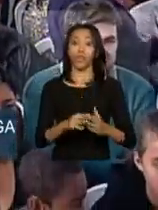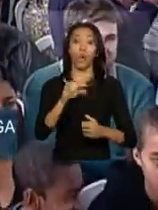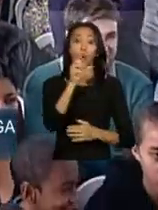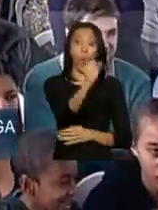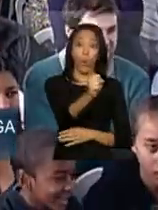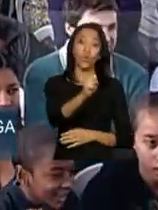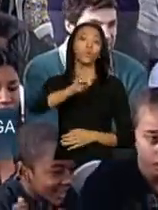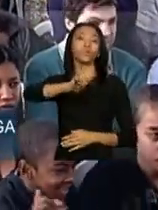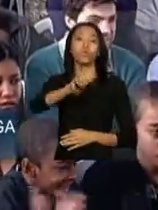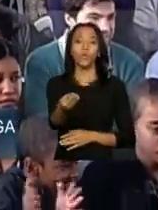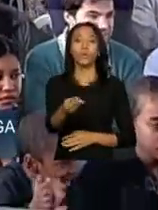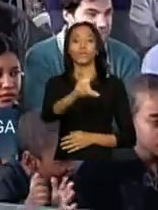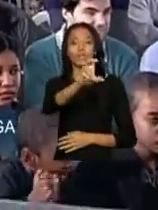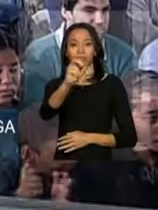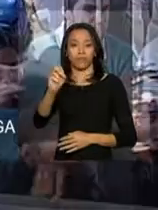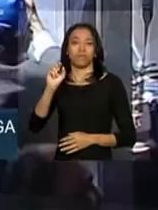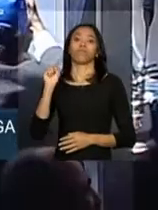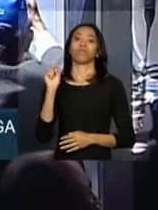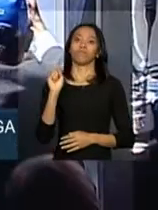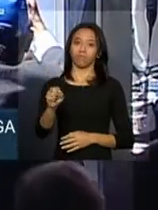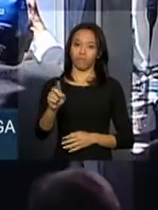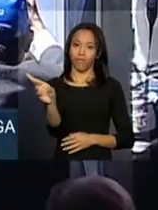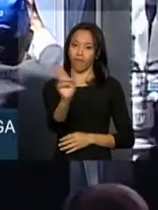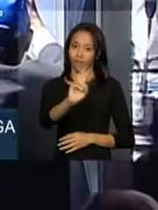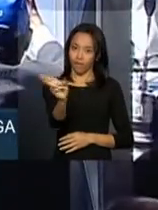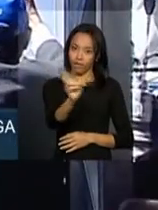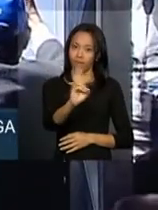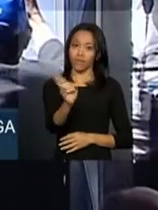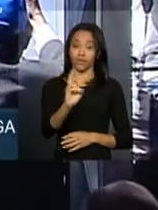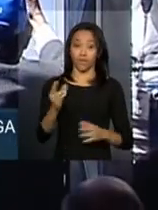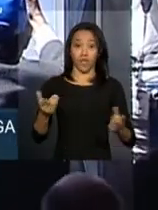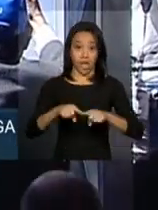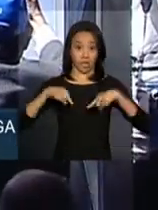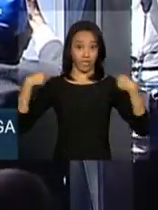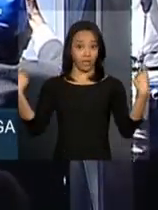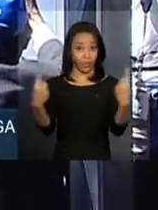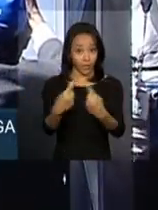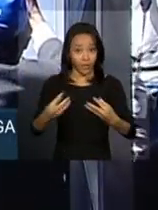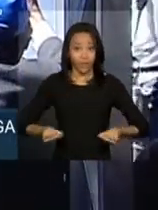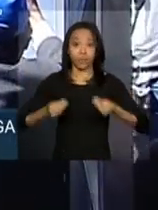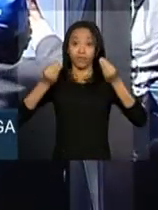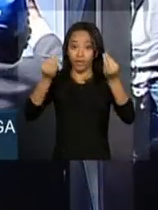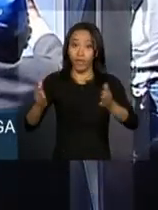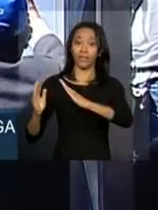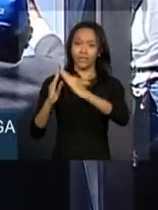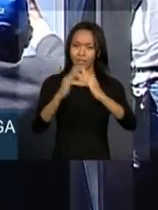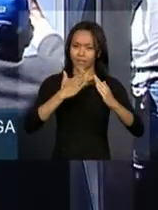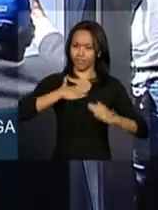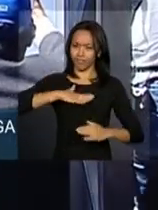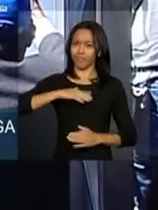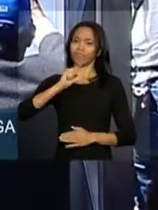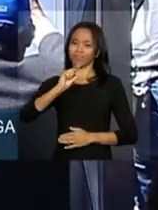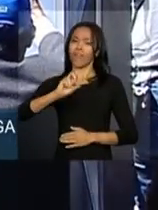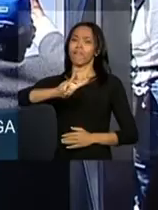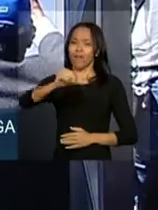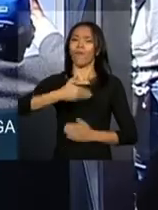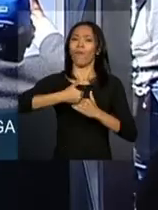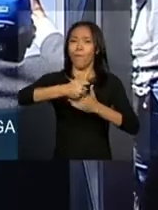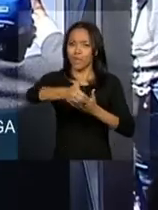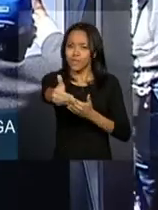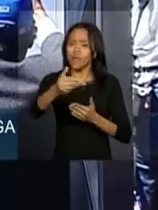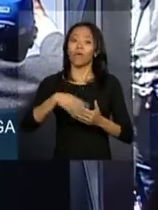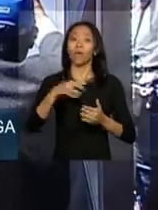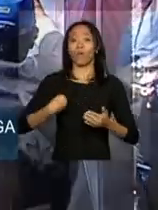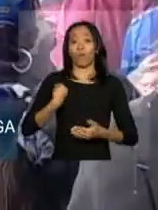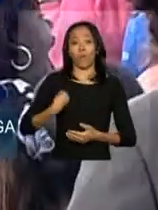,5 milhões. A cerimônia de entrega das moradias começa logo mais com a presença da